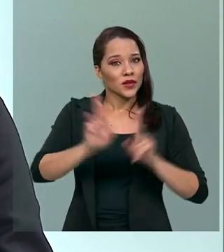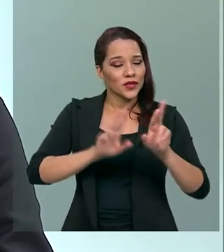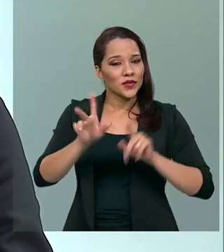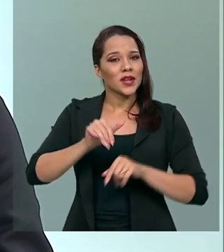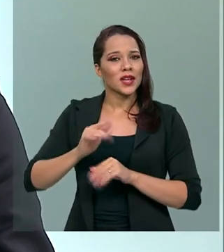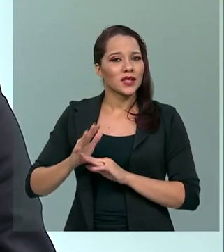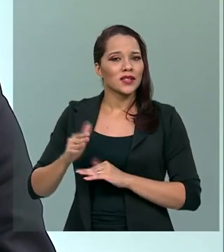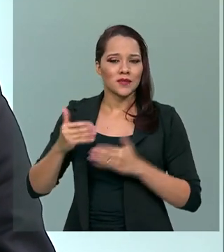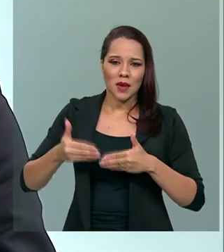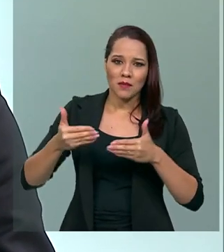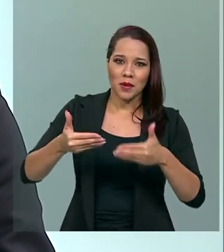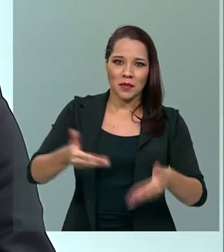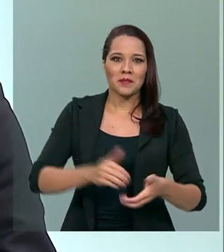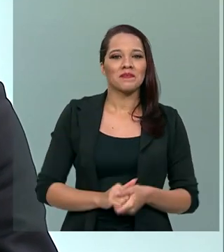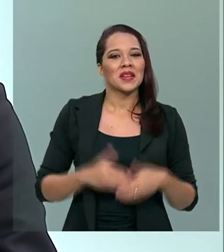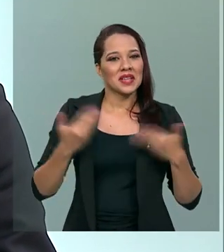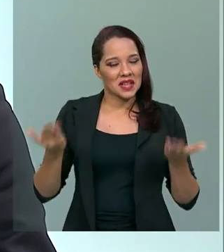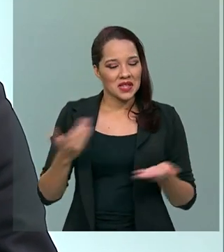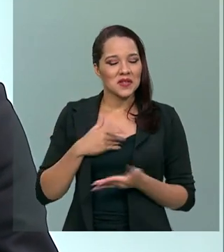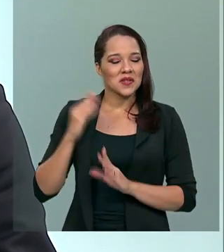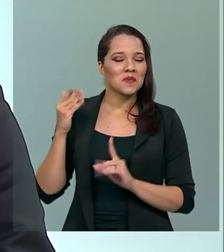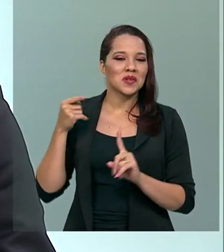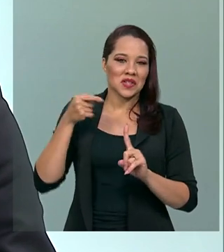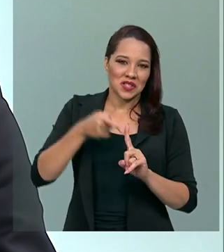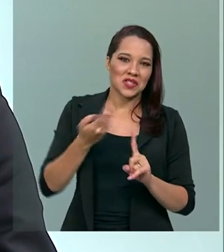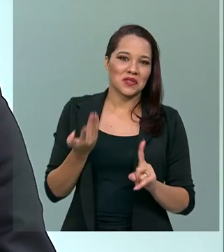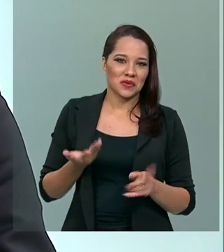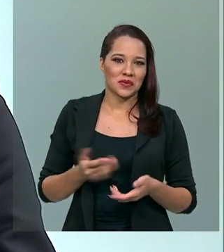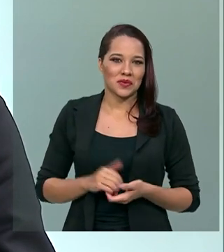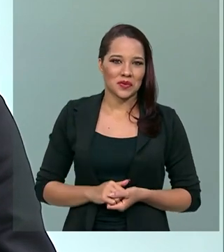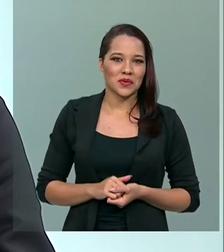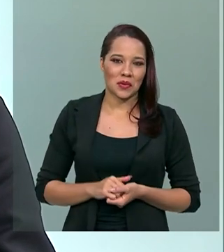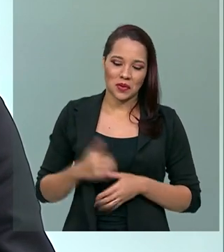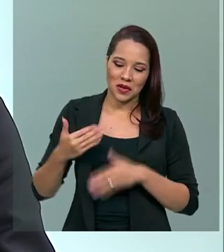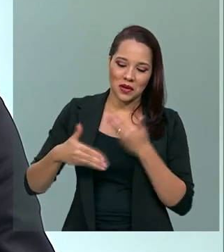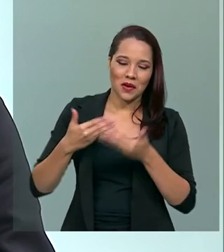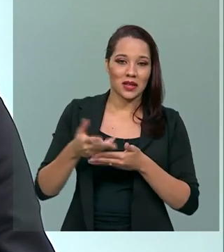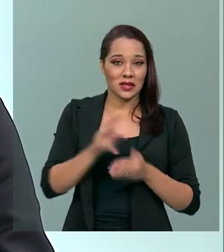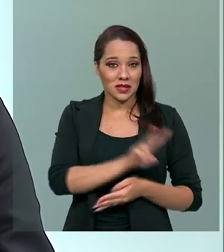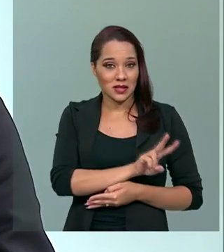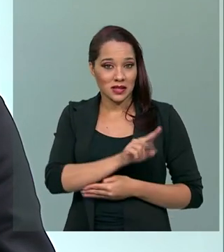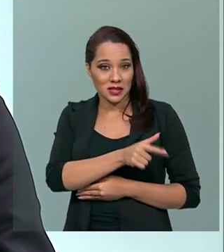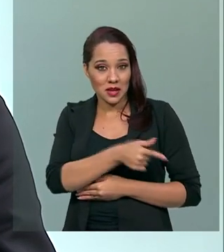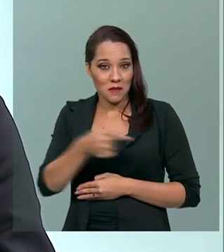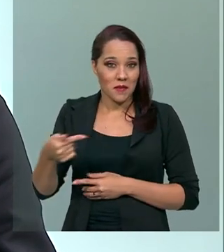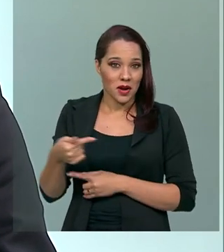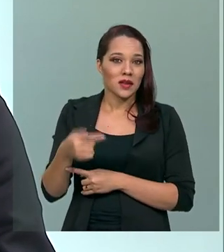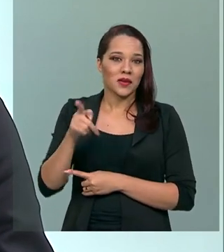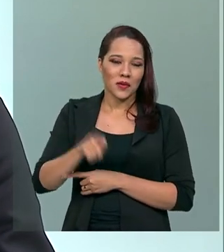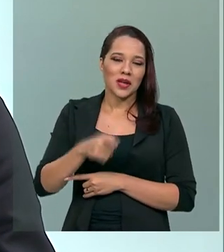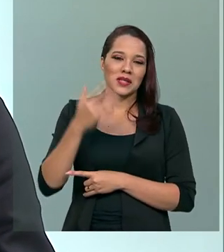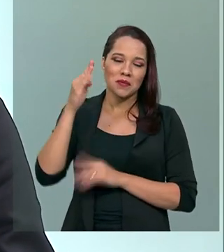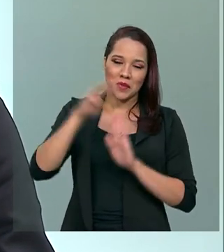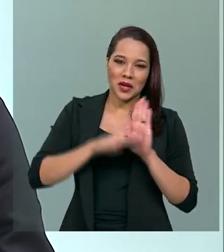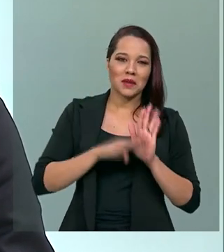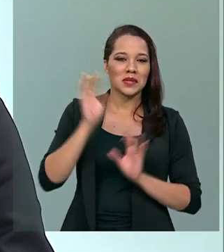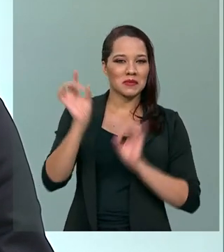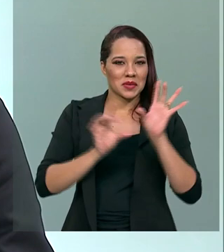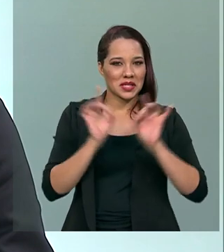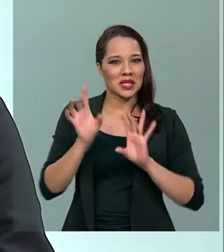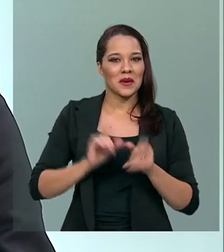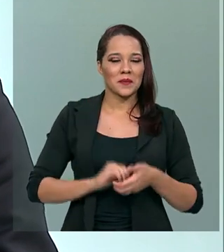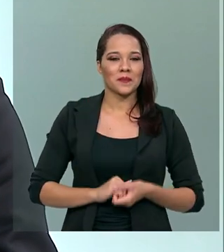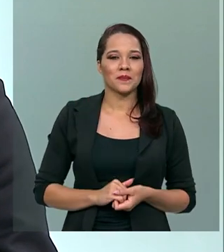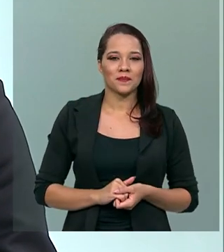segmentos. E é esse o nosso objetivo e a nossa meta no decorrer dessas semanas com esse Brasil em Pauta Especial Reforma